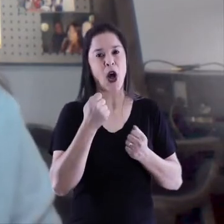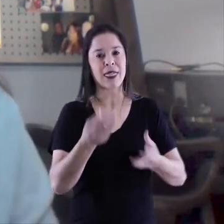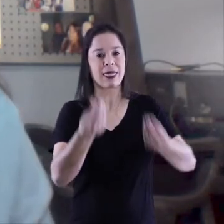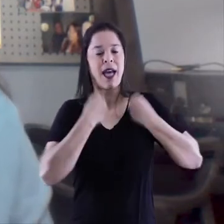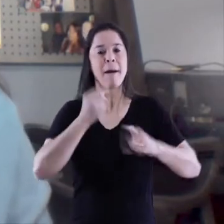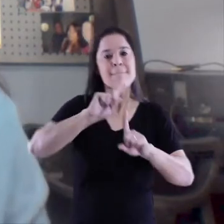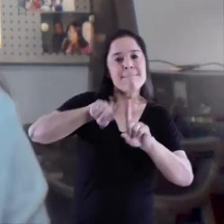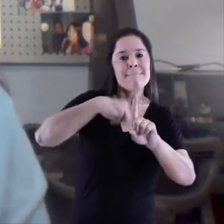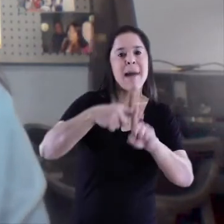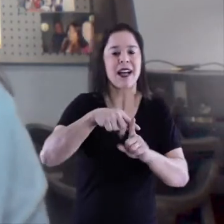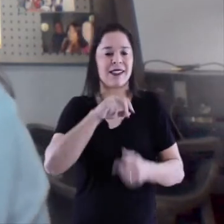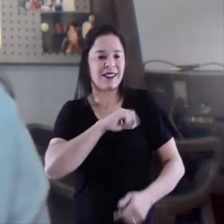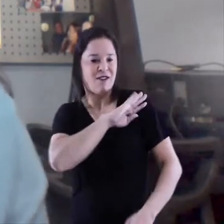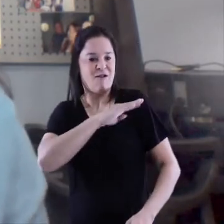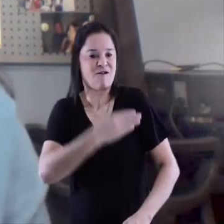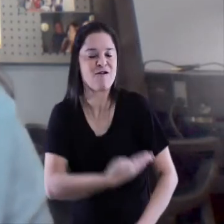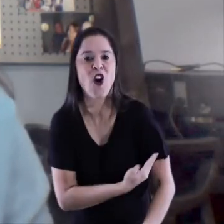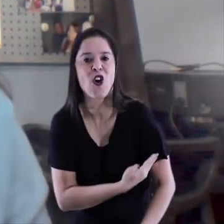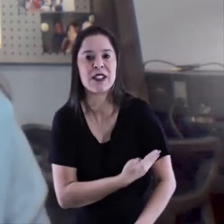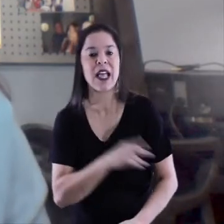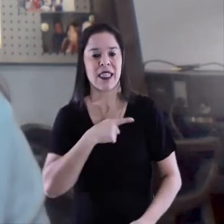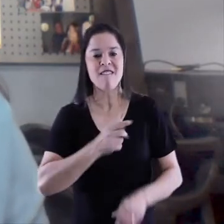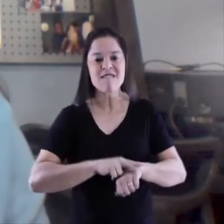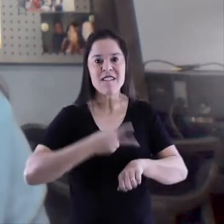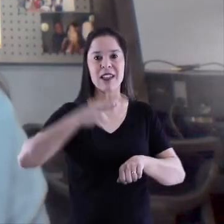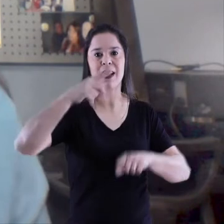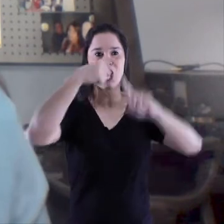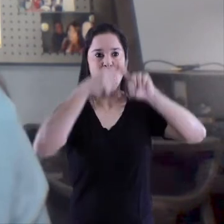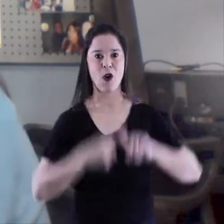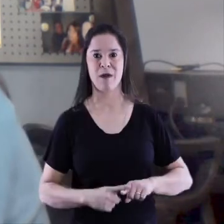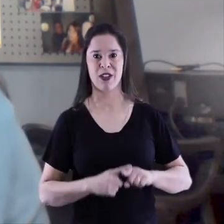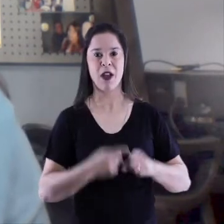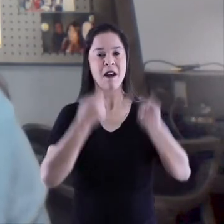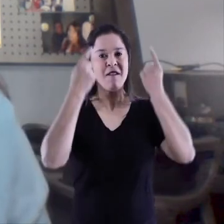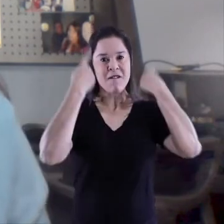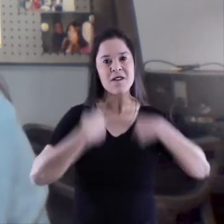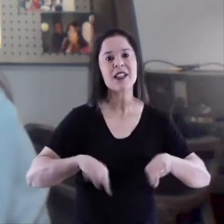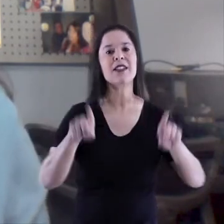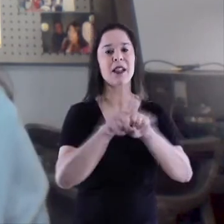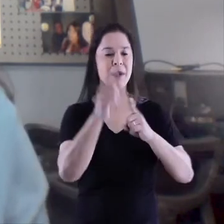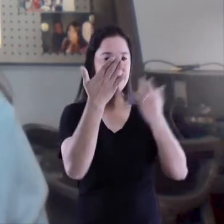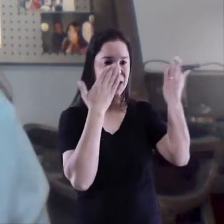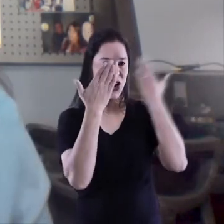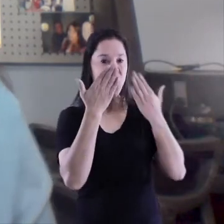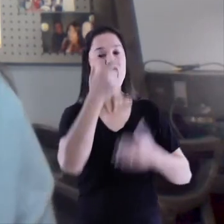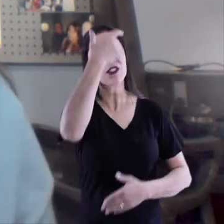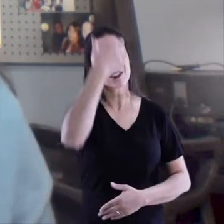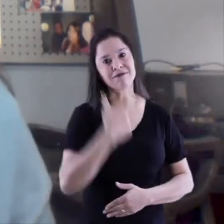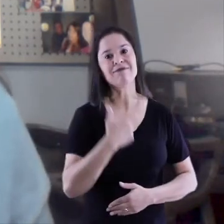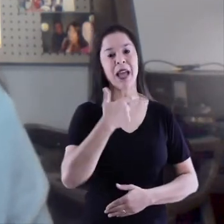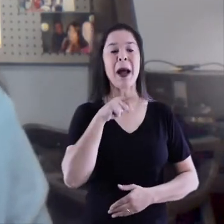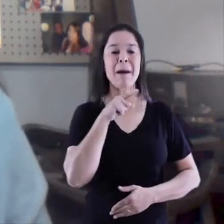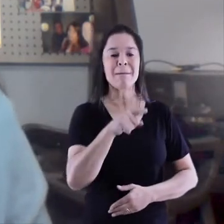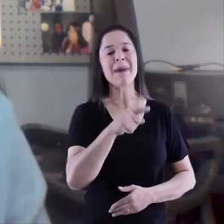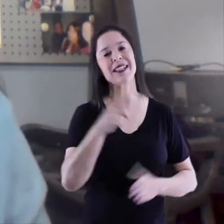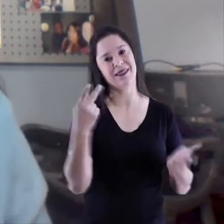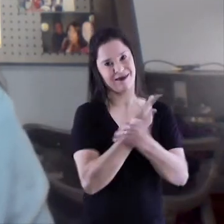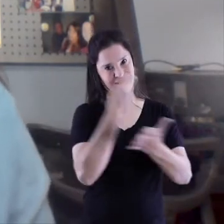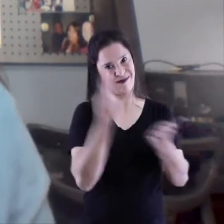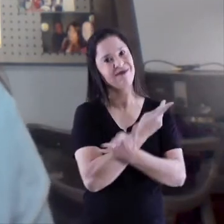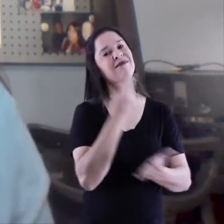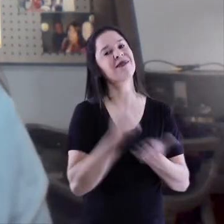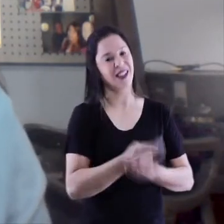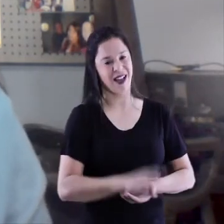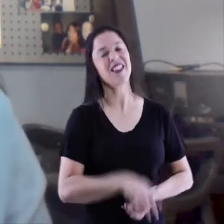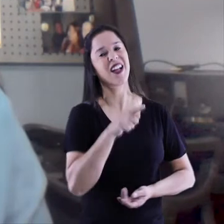resistência do corpo e dão vantagens competitivas físicas e psicológicas para o atleta, só que de uma forma desonesta.